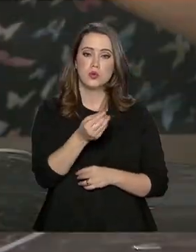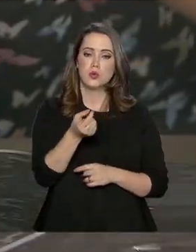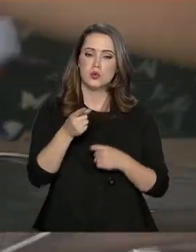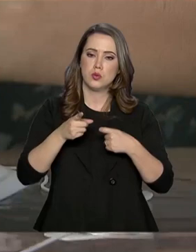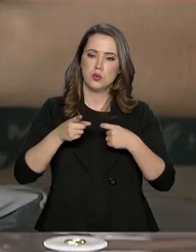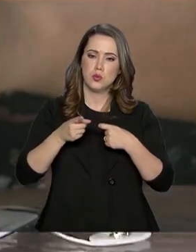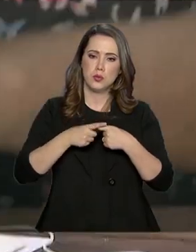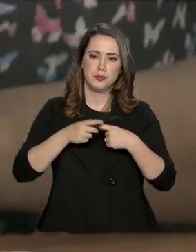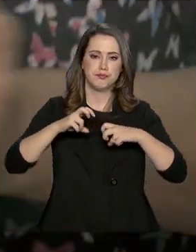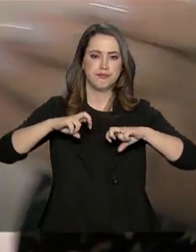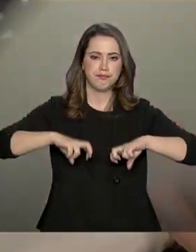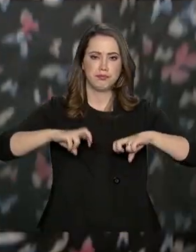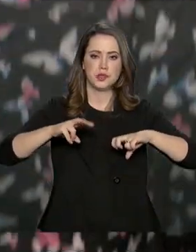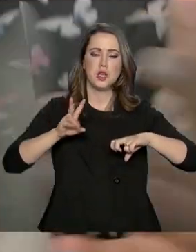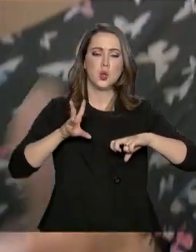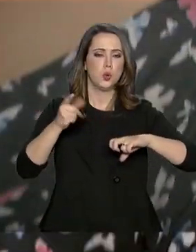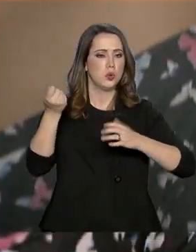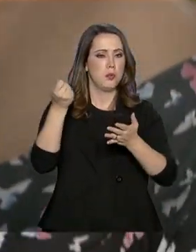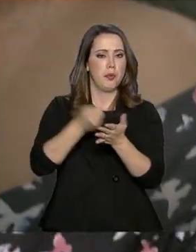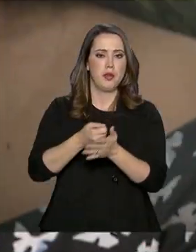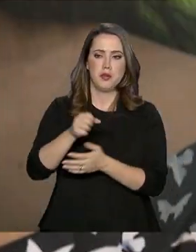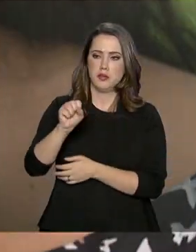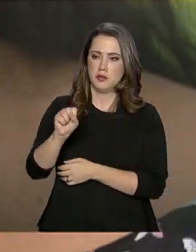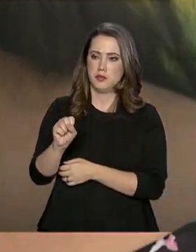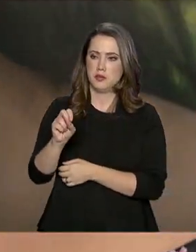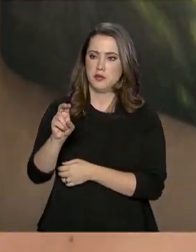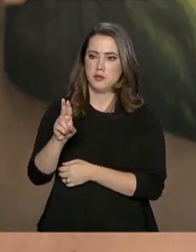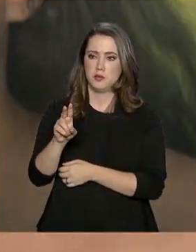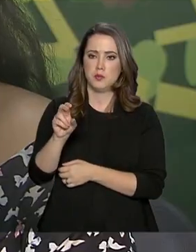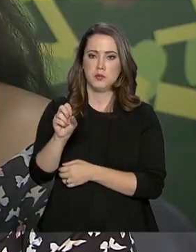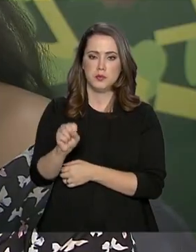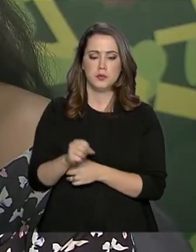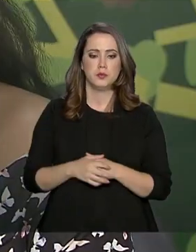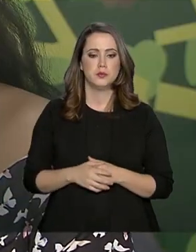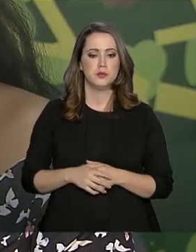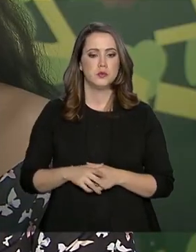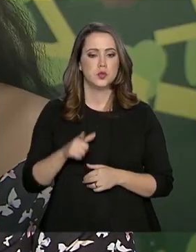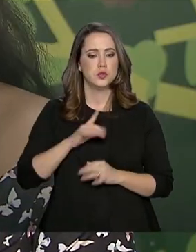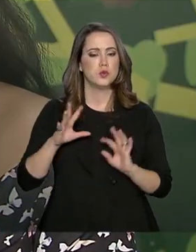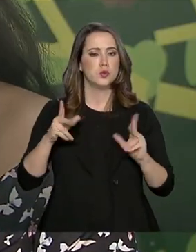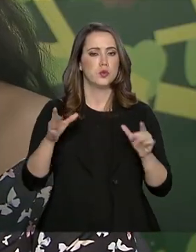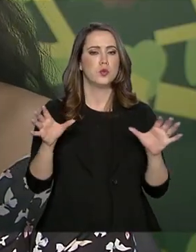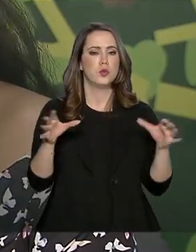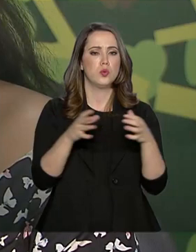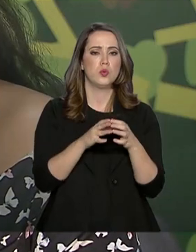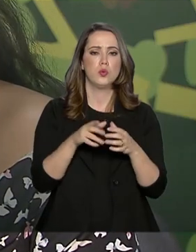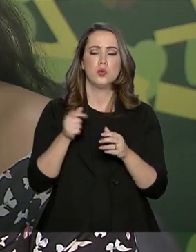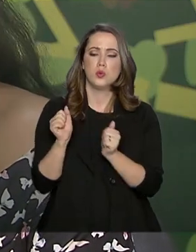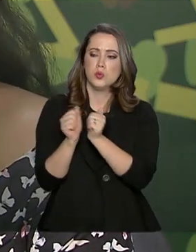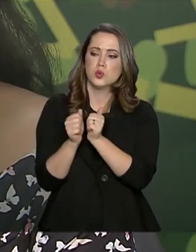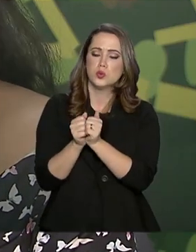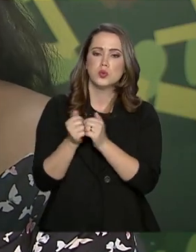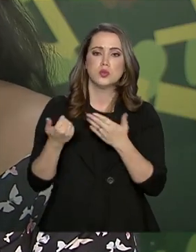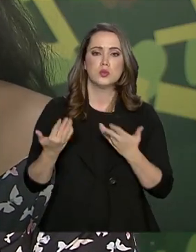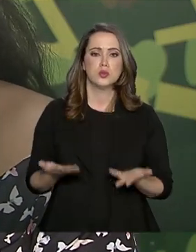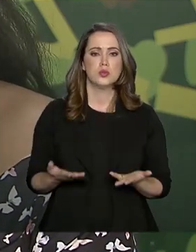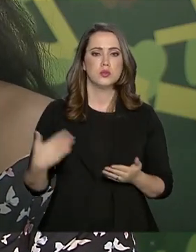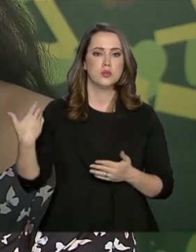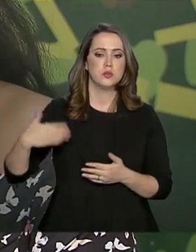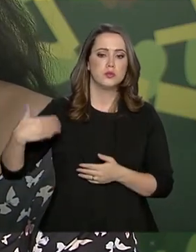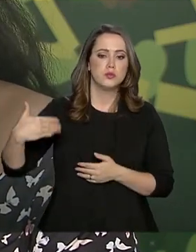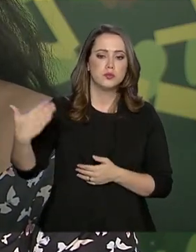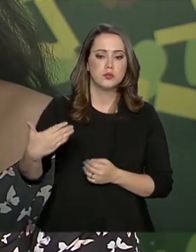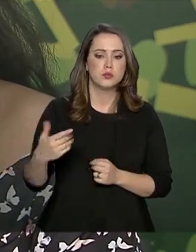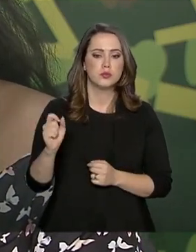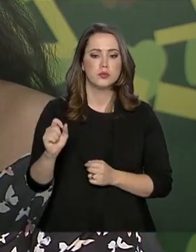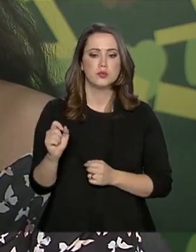todos custeados pelo SUS, o Sistema Único de Saúde. Eu tive toda uma equipe, todo mundo me acompanhou, desde quando